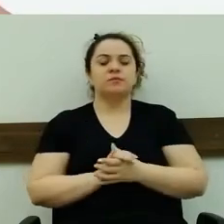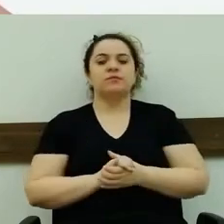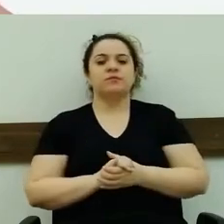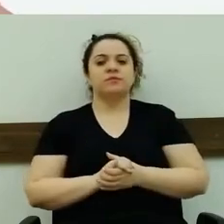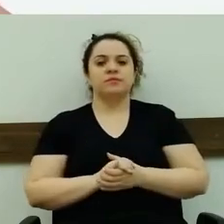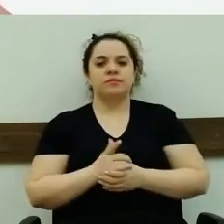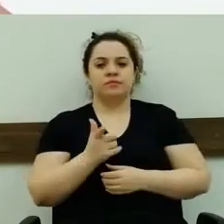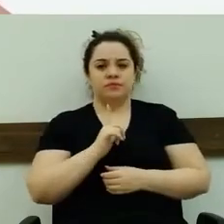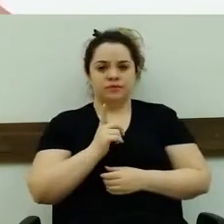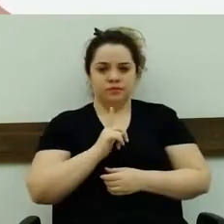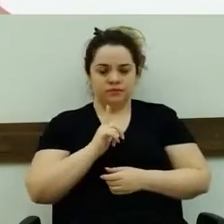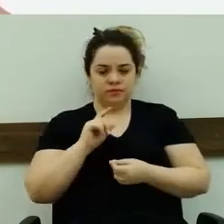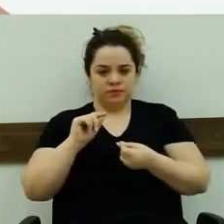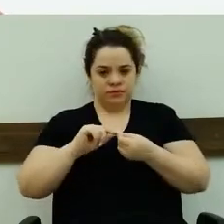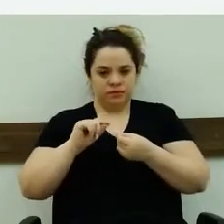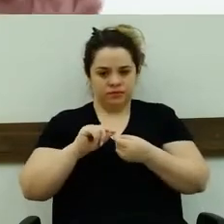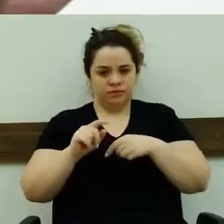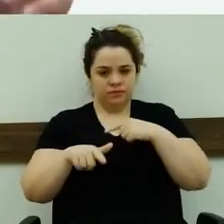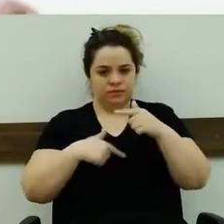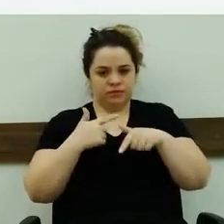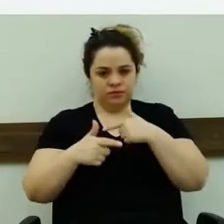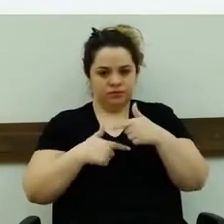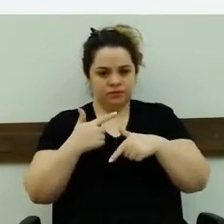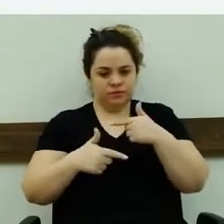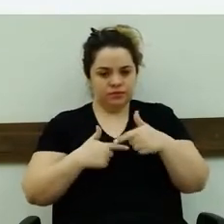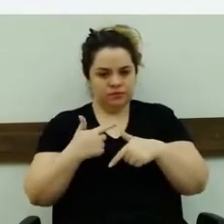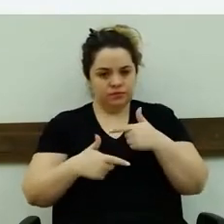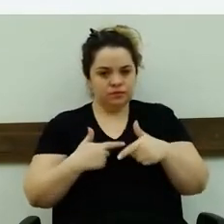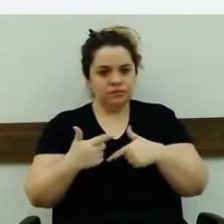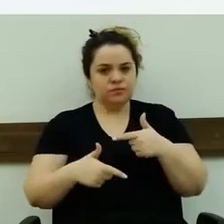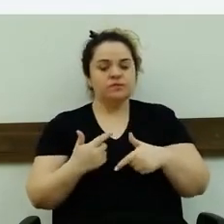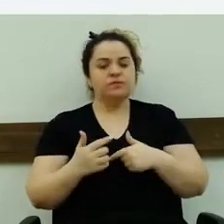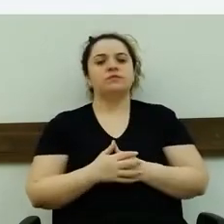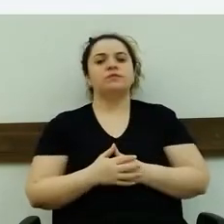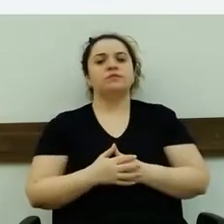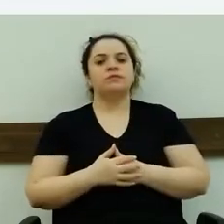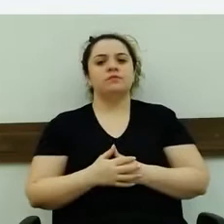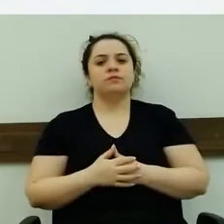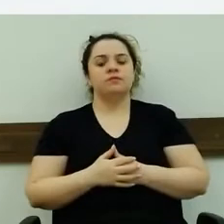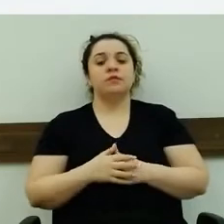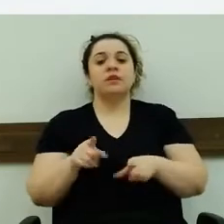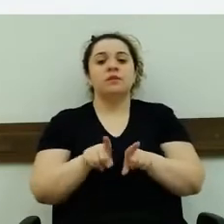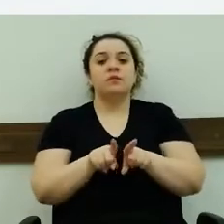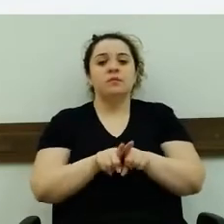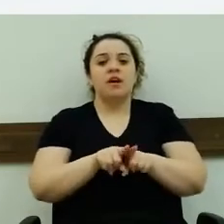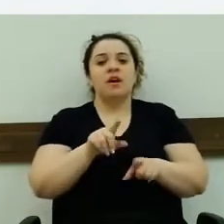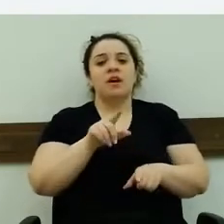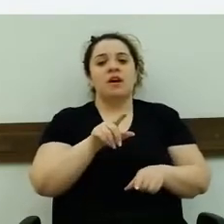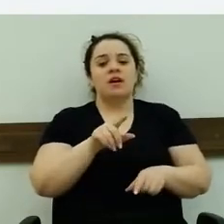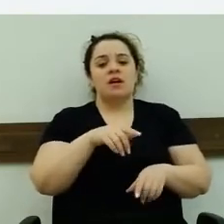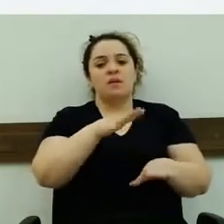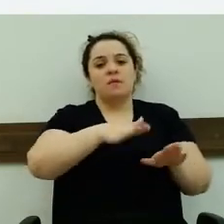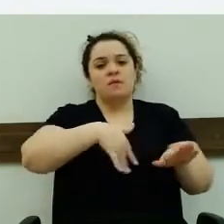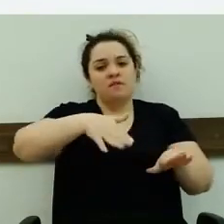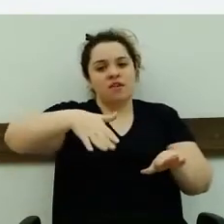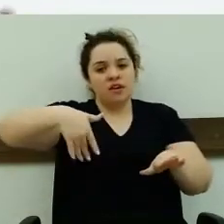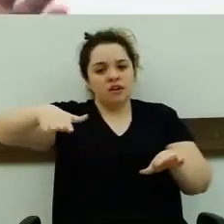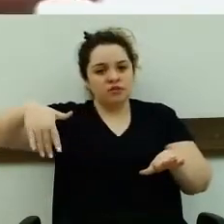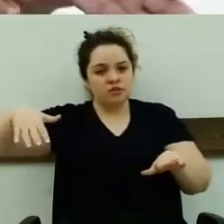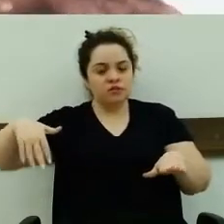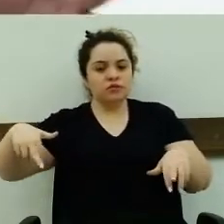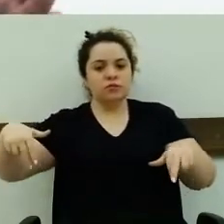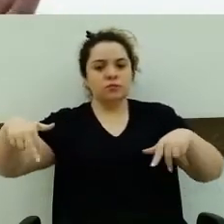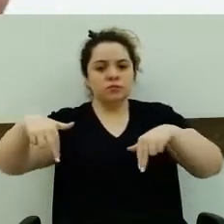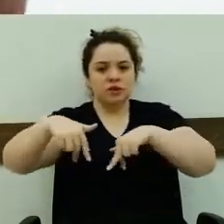Nós temos que fazer um trabalho nesse município a esse respeito. Vê essas faixas de pedestre. Vê onde termina. Cada um onde termina.